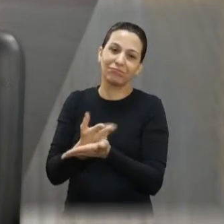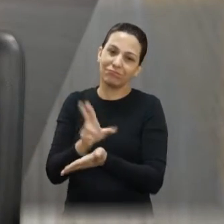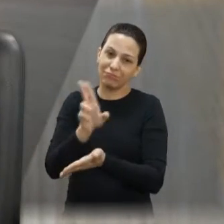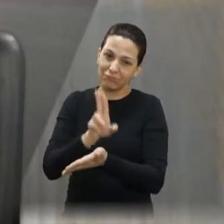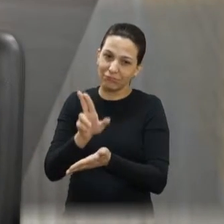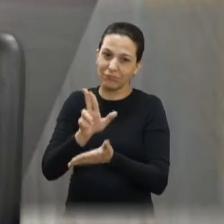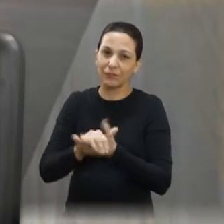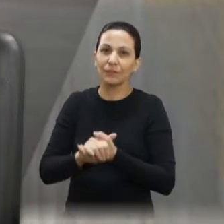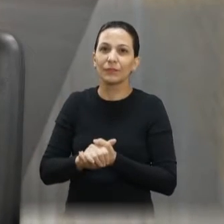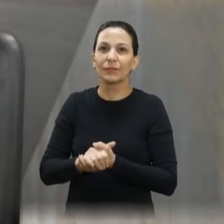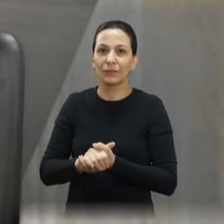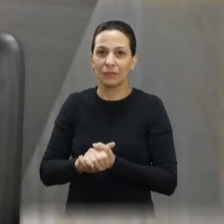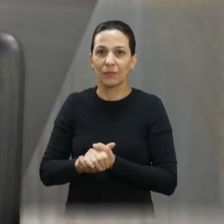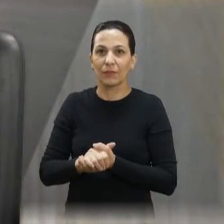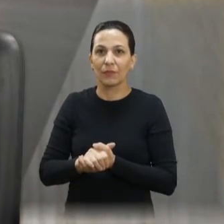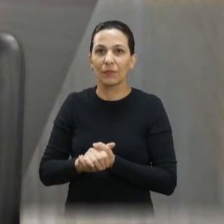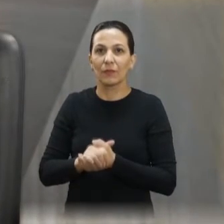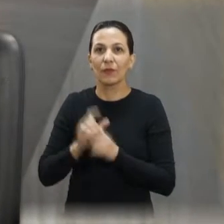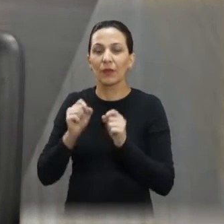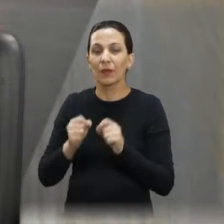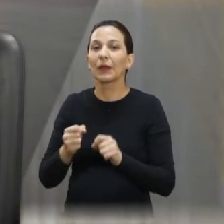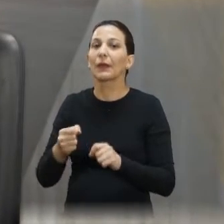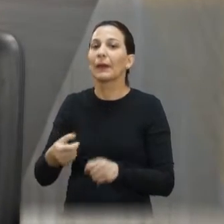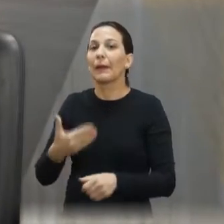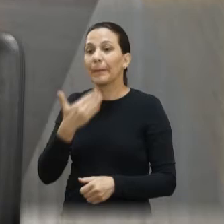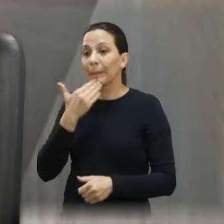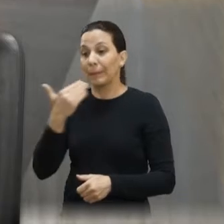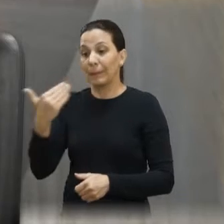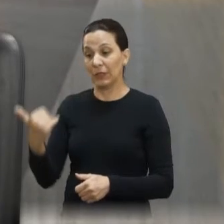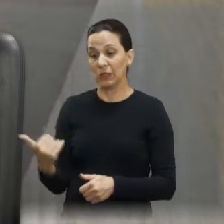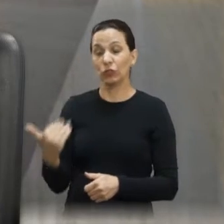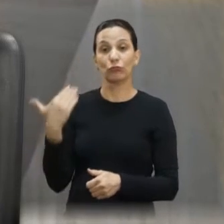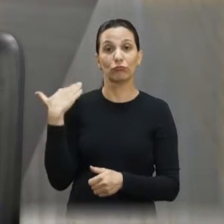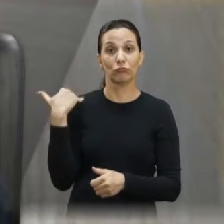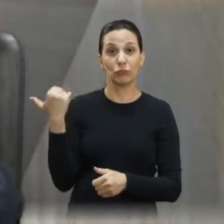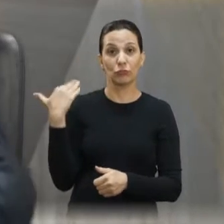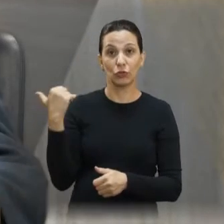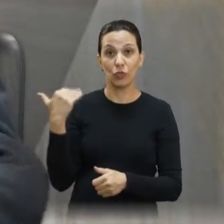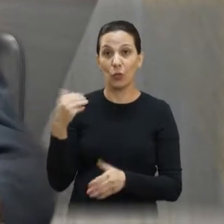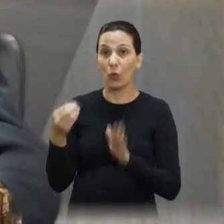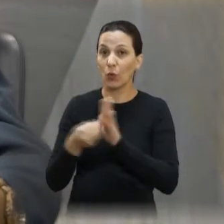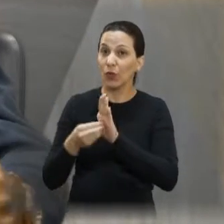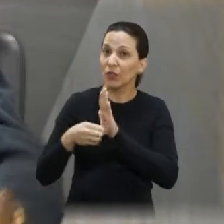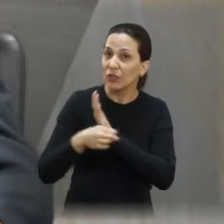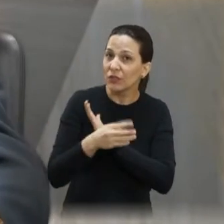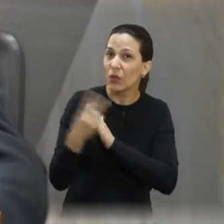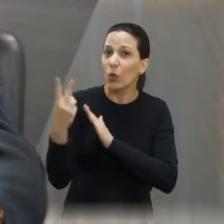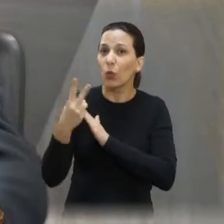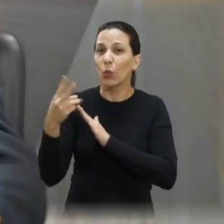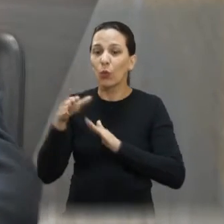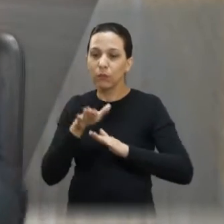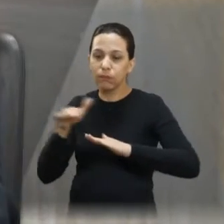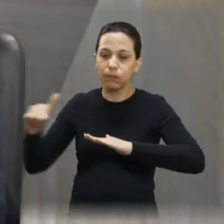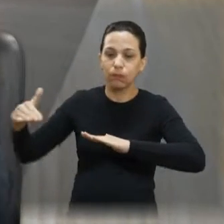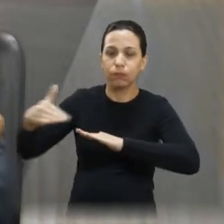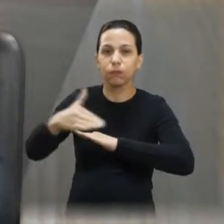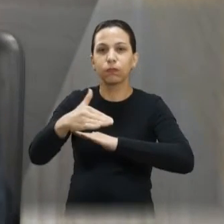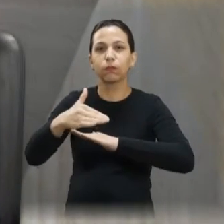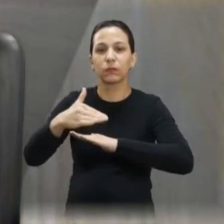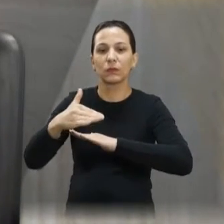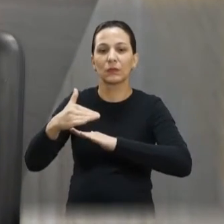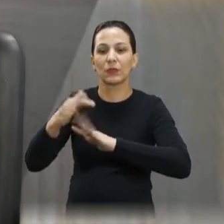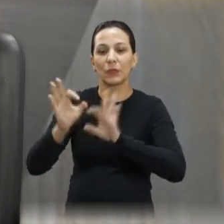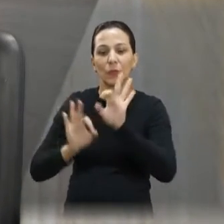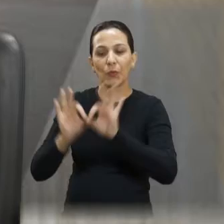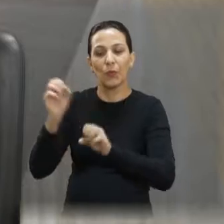ok? Aí a população me solicitou, eu fui lá, fiz uma indicação que abrisse duas passagens no canteiro central e foi